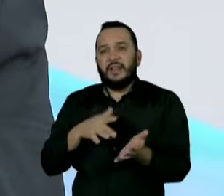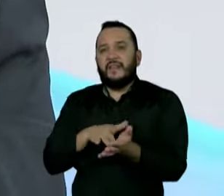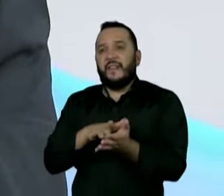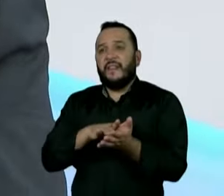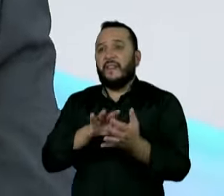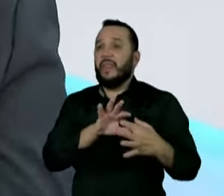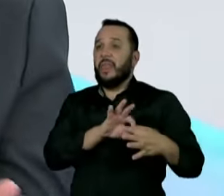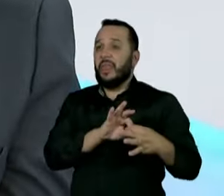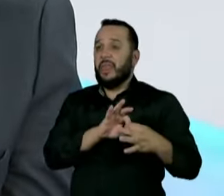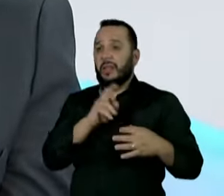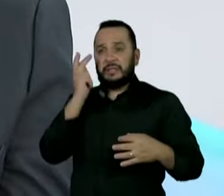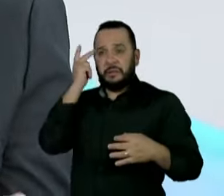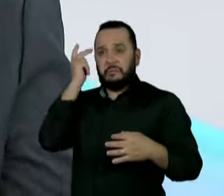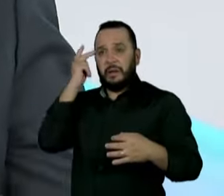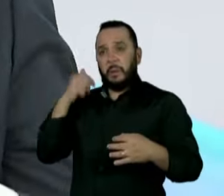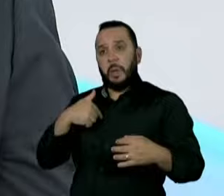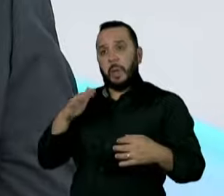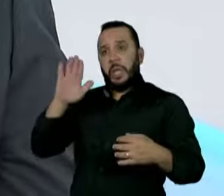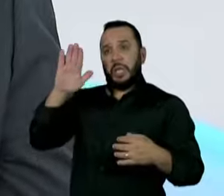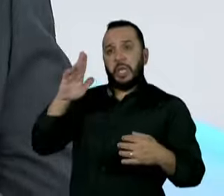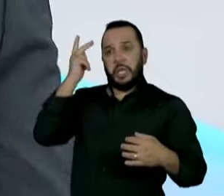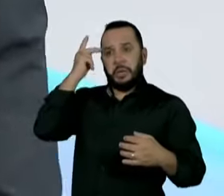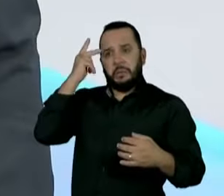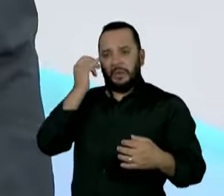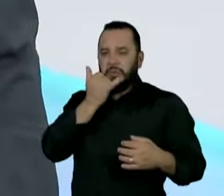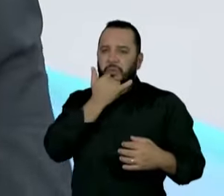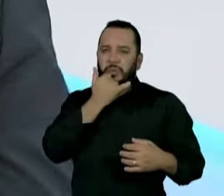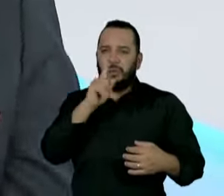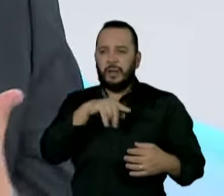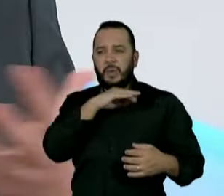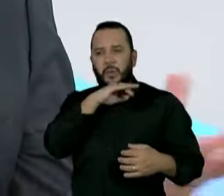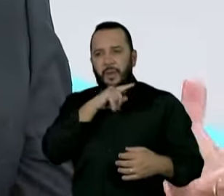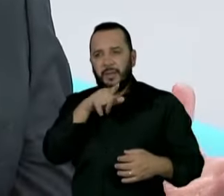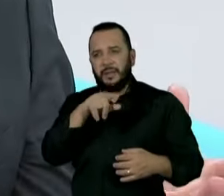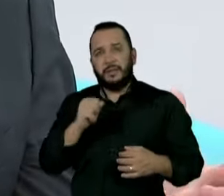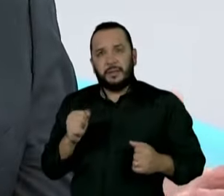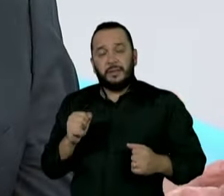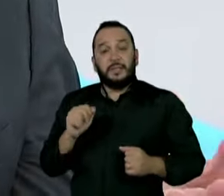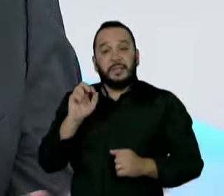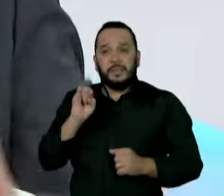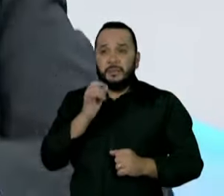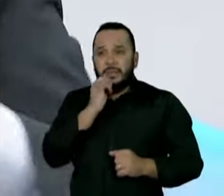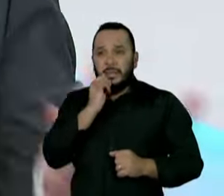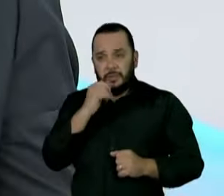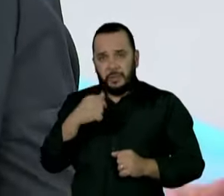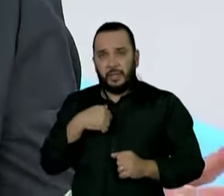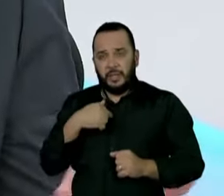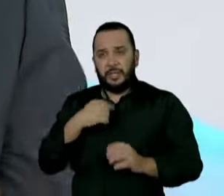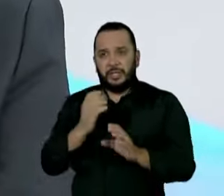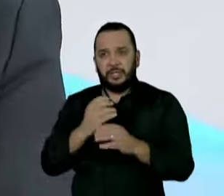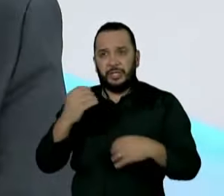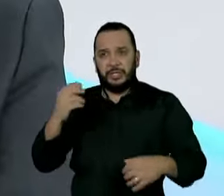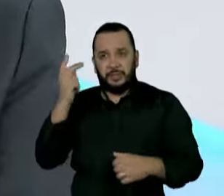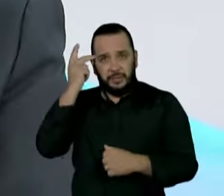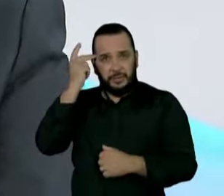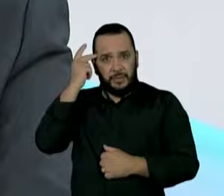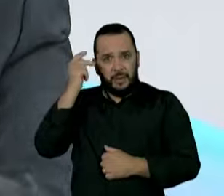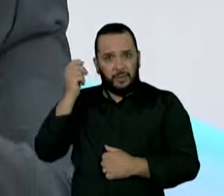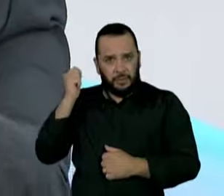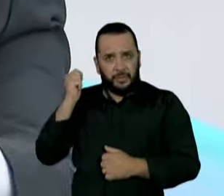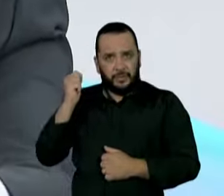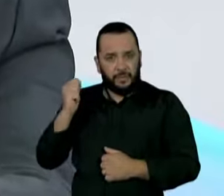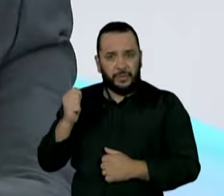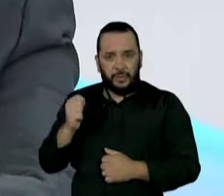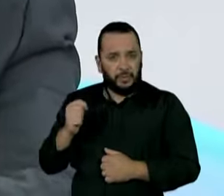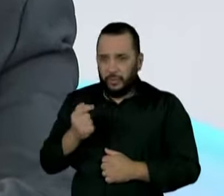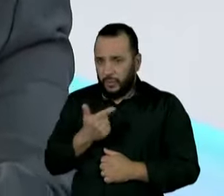candidato. Isso é ruim, é porque desmoraliza. Por exemplo, se eu fosse engenheiro em São Paulo, tanto engenheiro em São Paulo, não tem um que seja